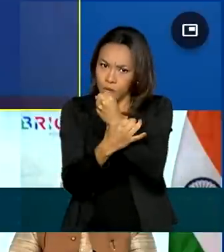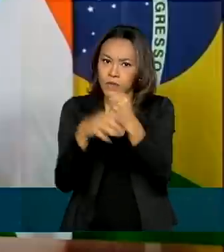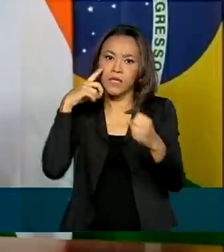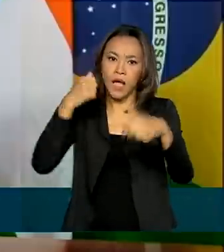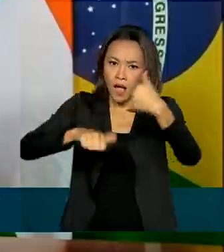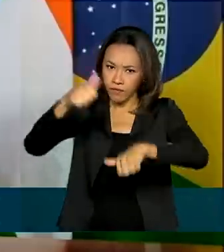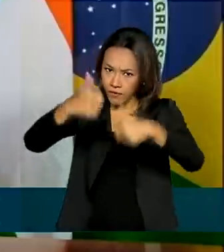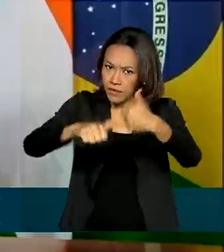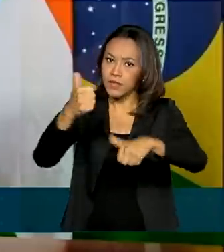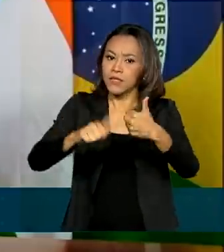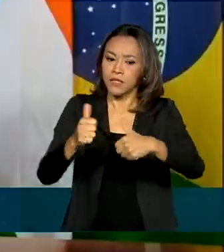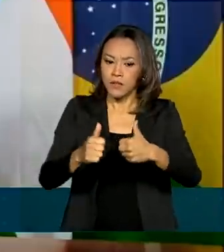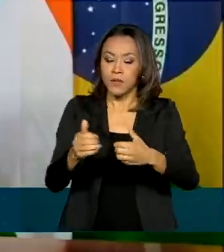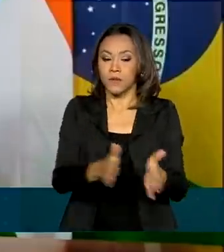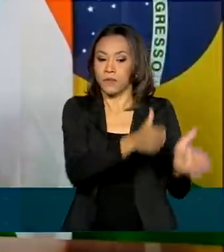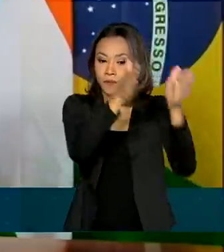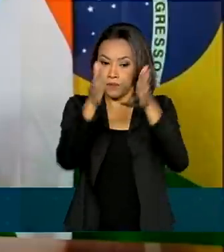escala. O